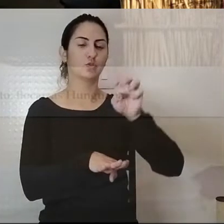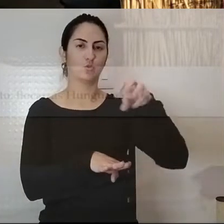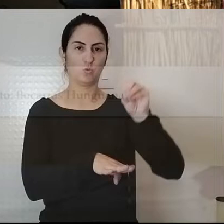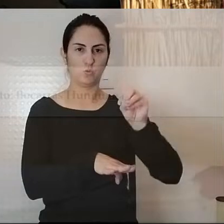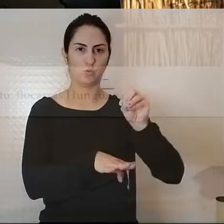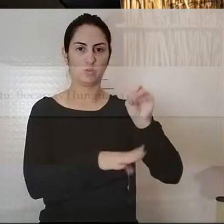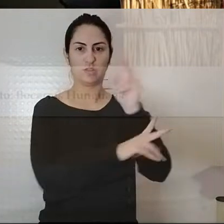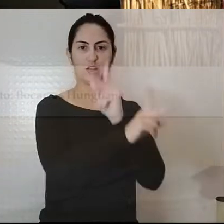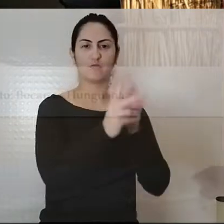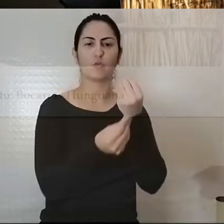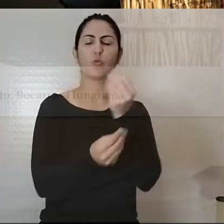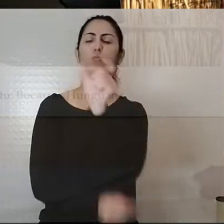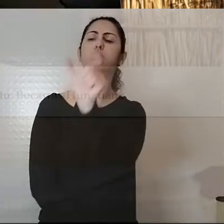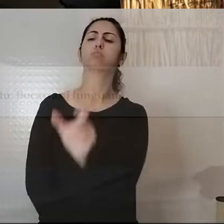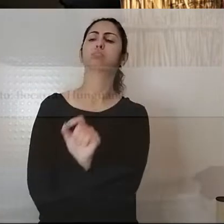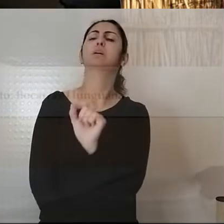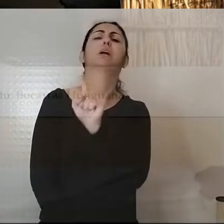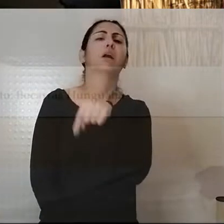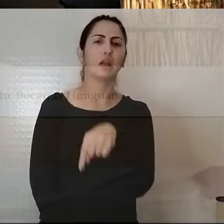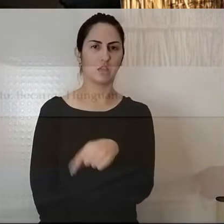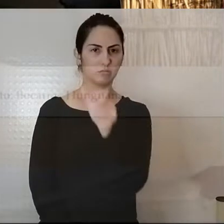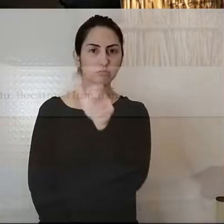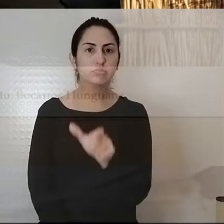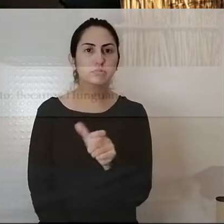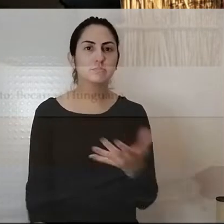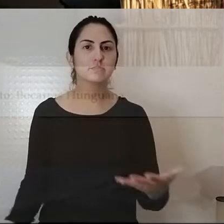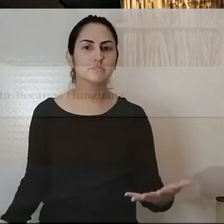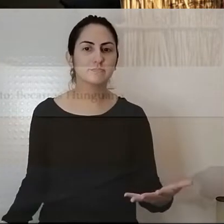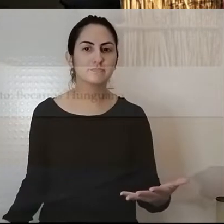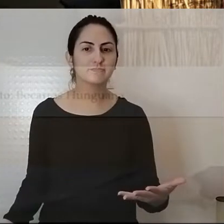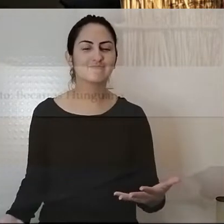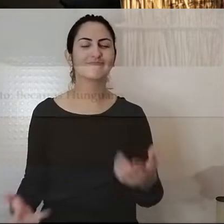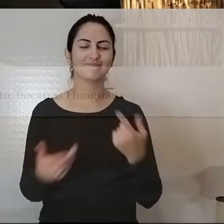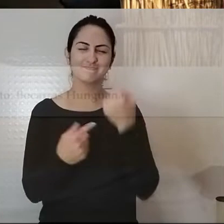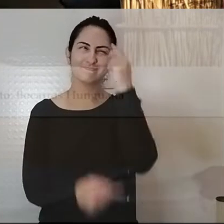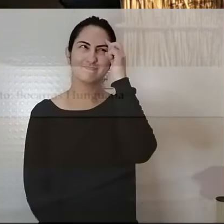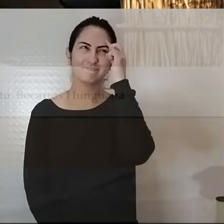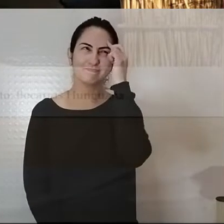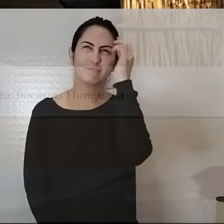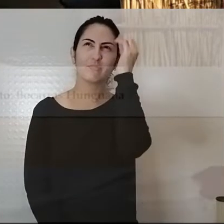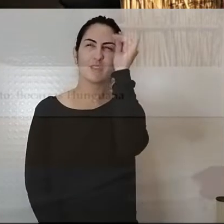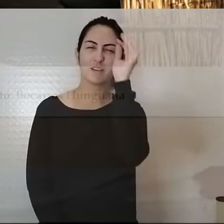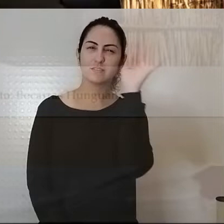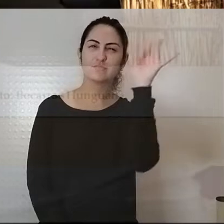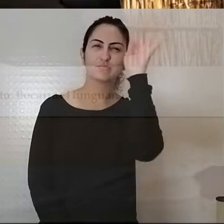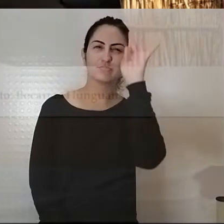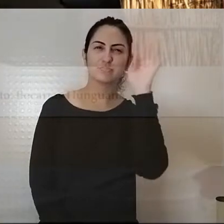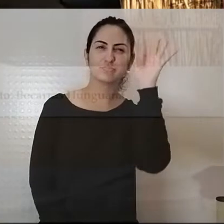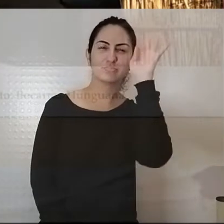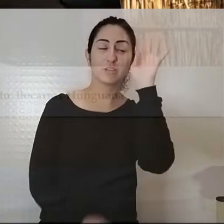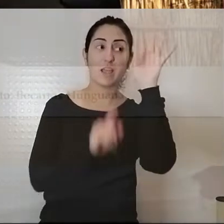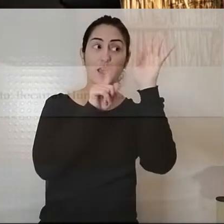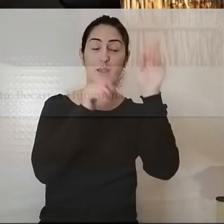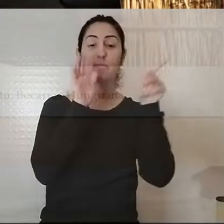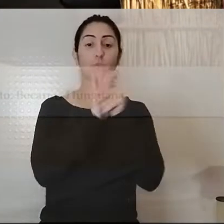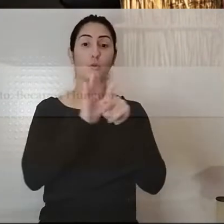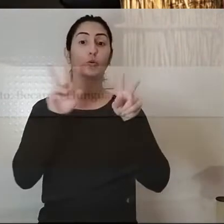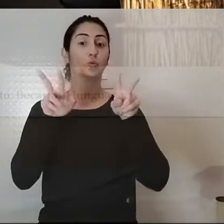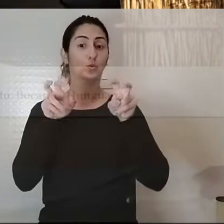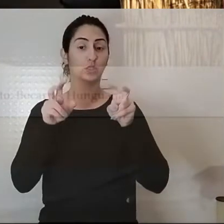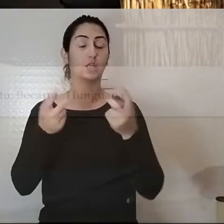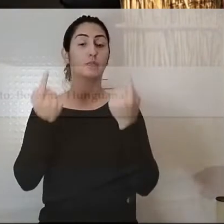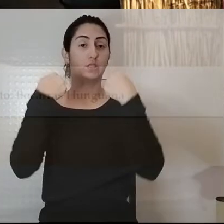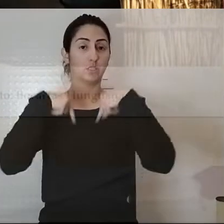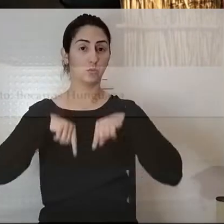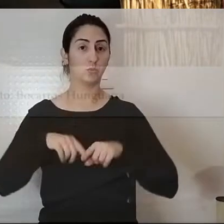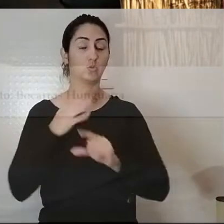sujeito humano. Mas quem é esse sujeito humano? E esta reflexão enquadra-se naquela antropologia do devir,